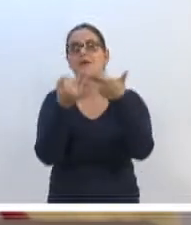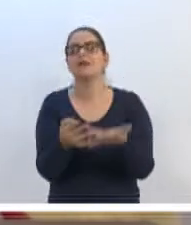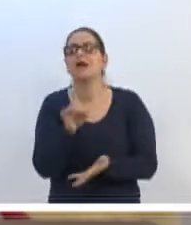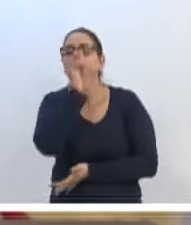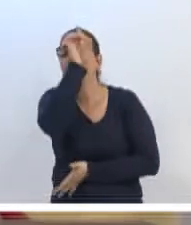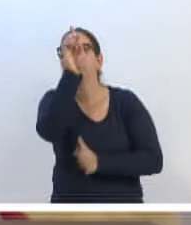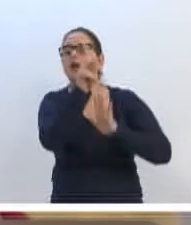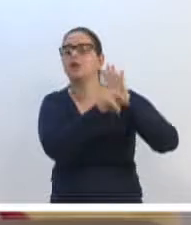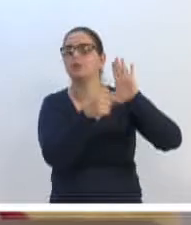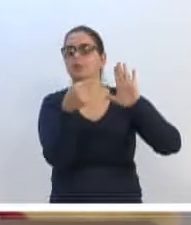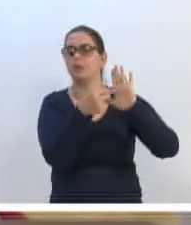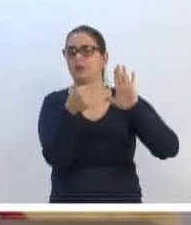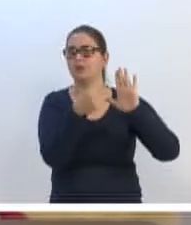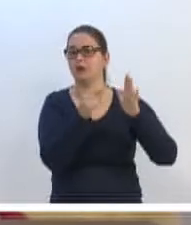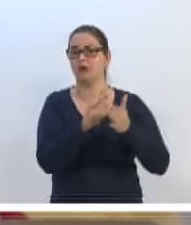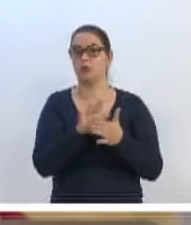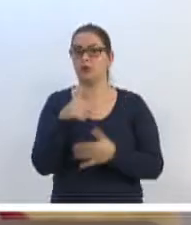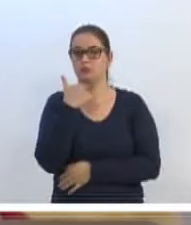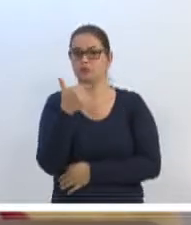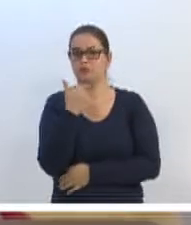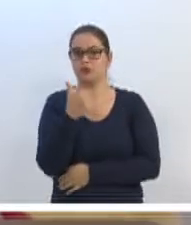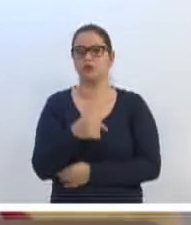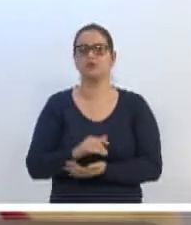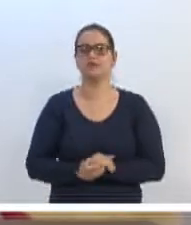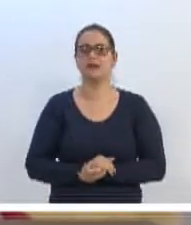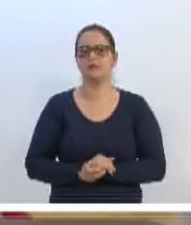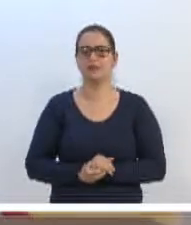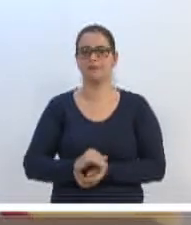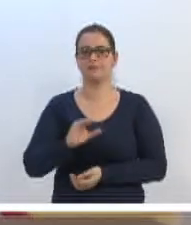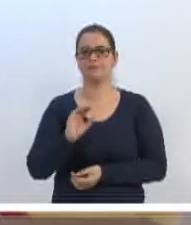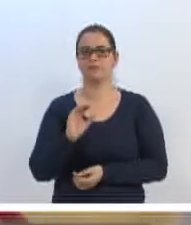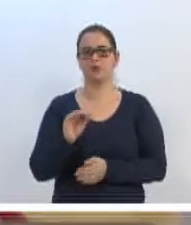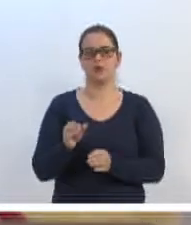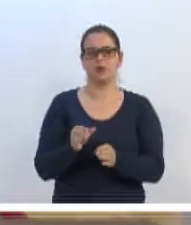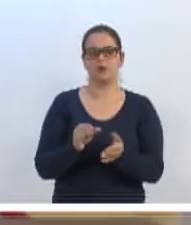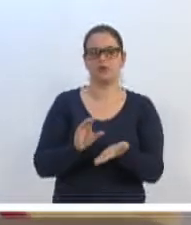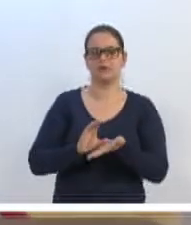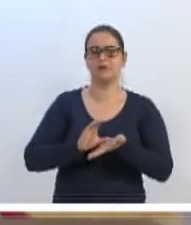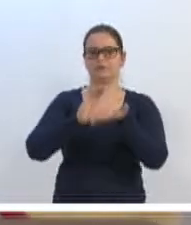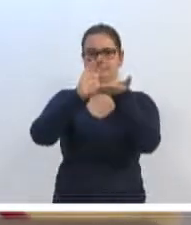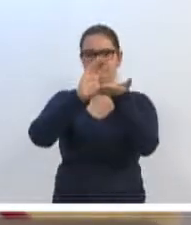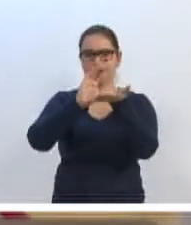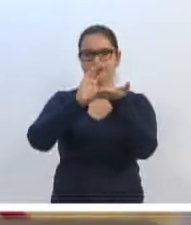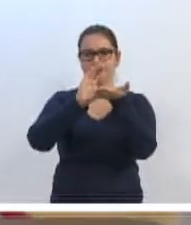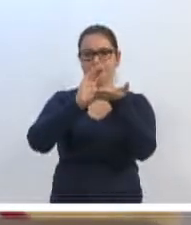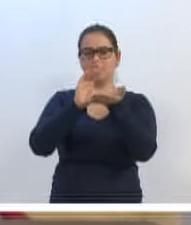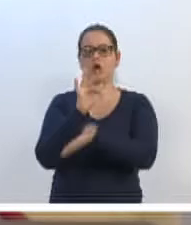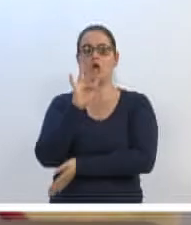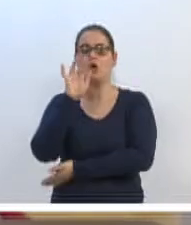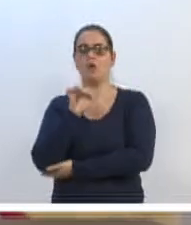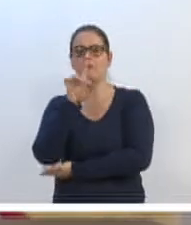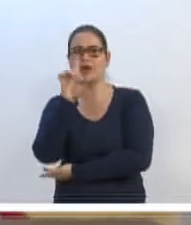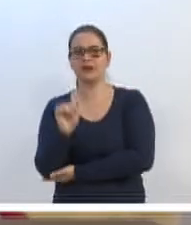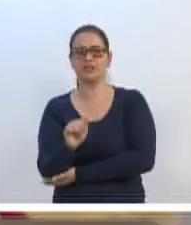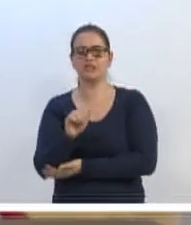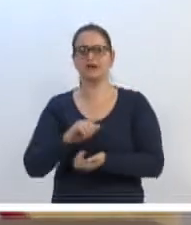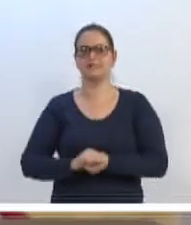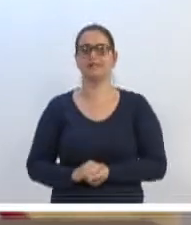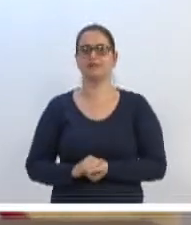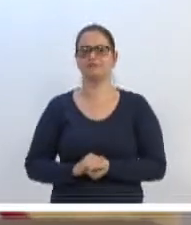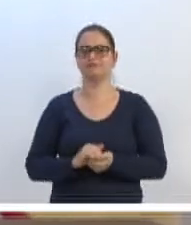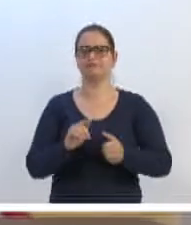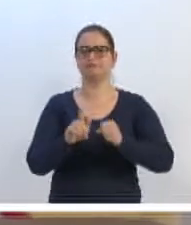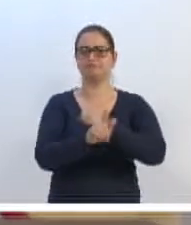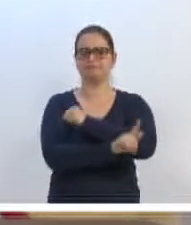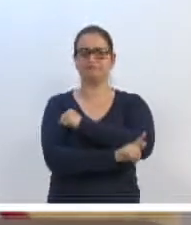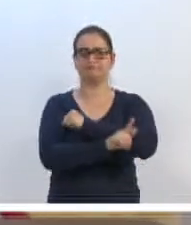projeto. Enquanto nós não tivermos um conselho, enquanto nós não tivermos um fundo na Intendência do Grande Garcia, infelizmente o